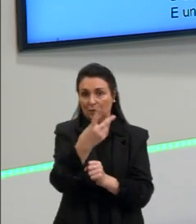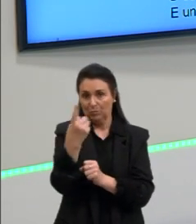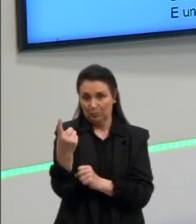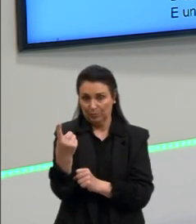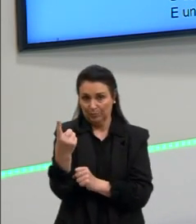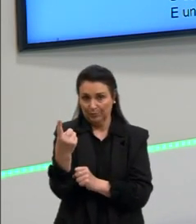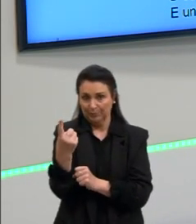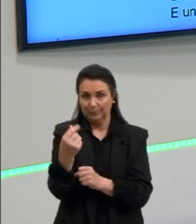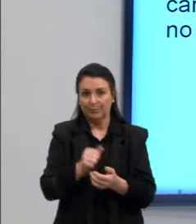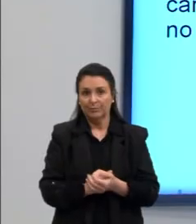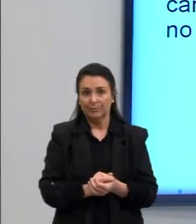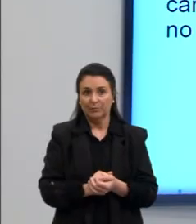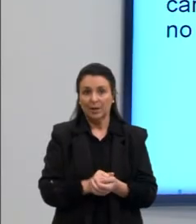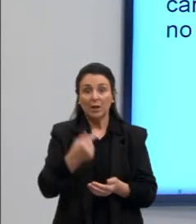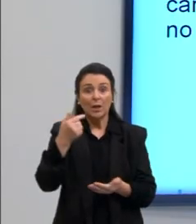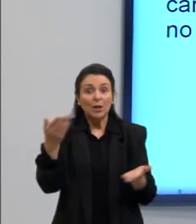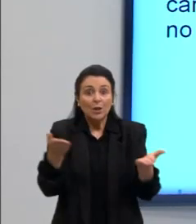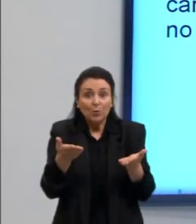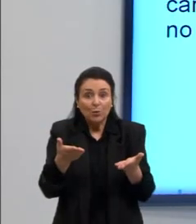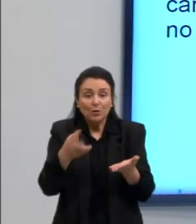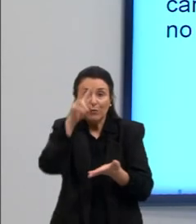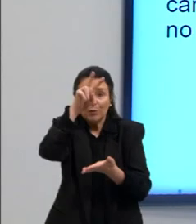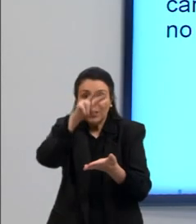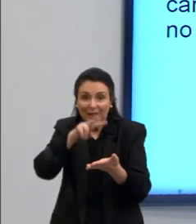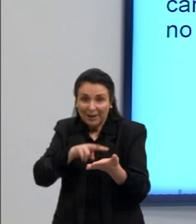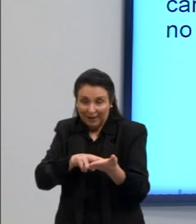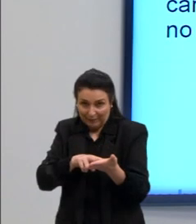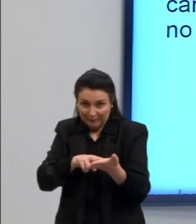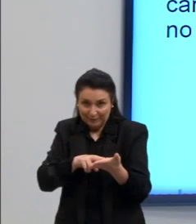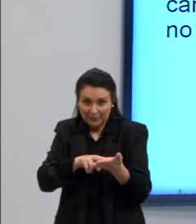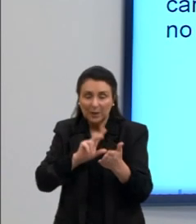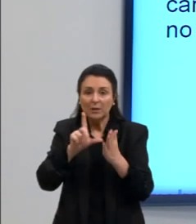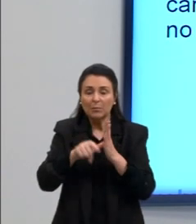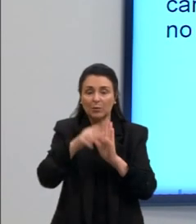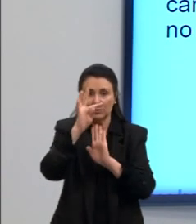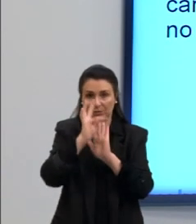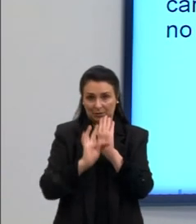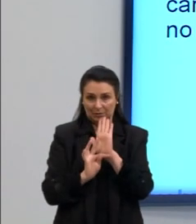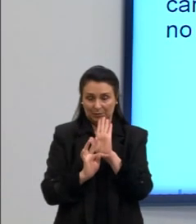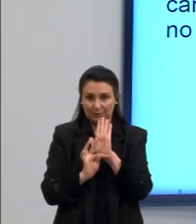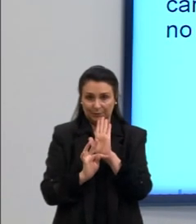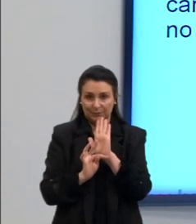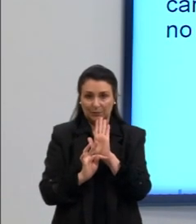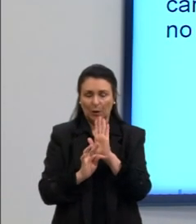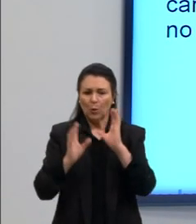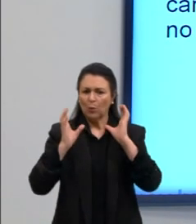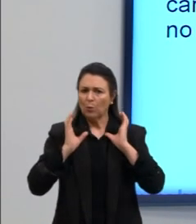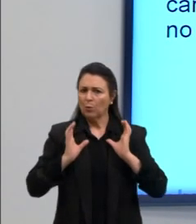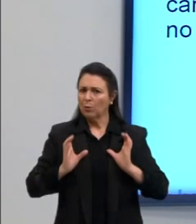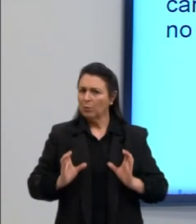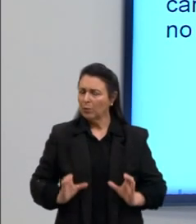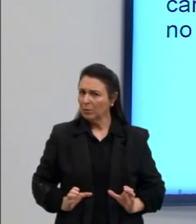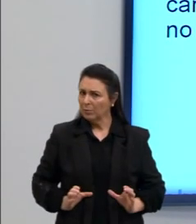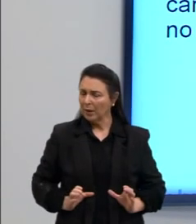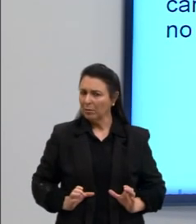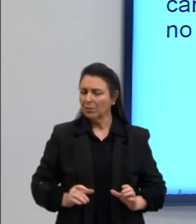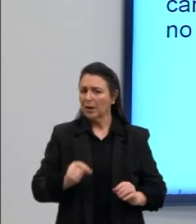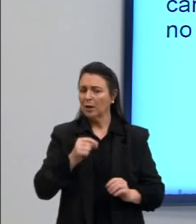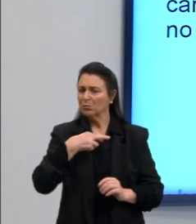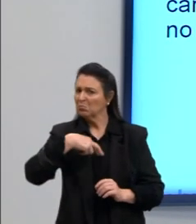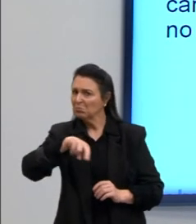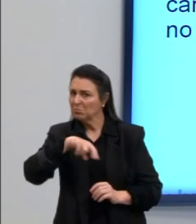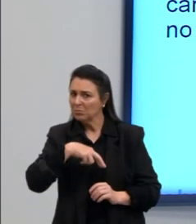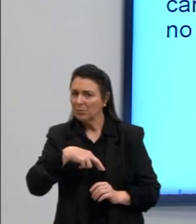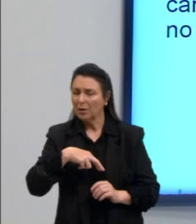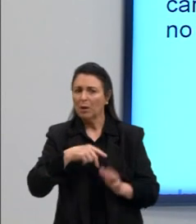e eu vou fazer diferente hoje, eu vou ler primeiro o enunciado e depois o texto. O comportamento desse religioso demonstra uma